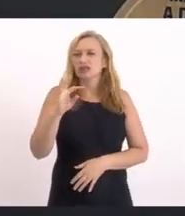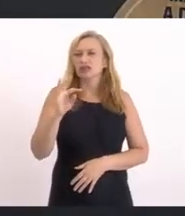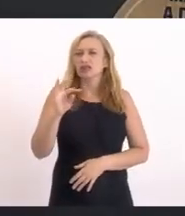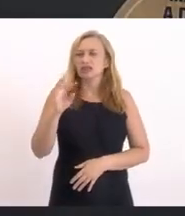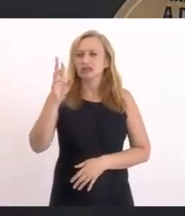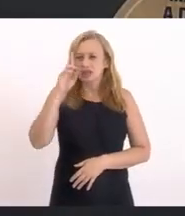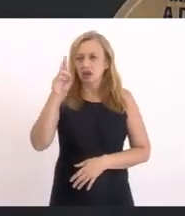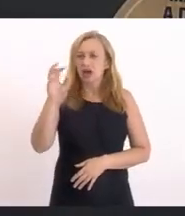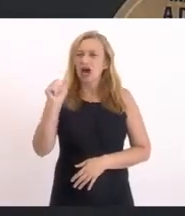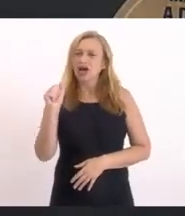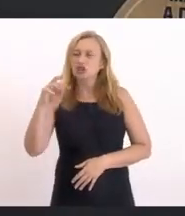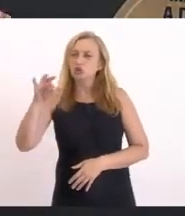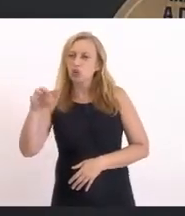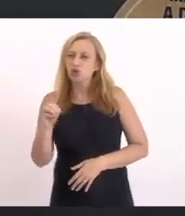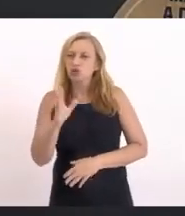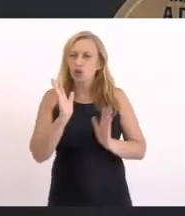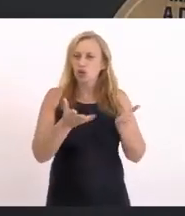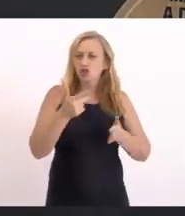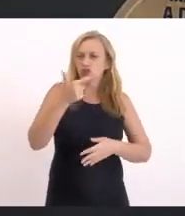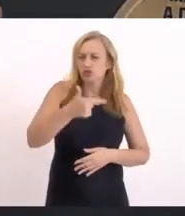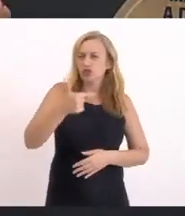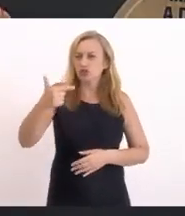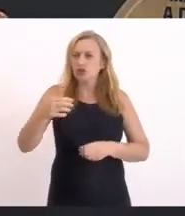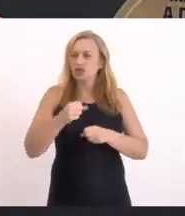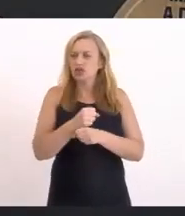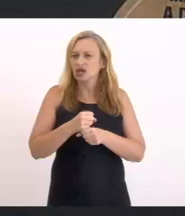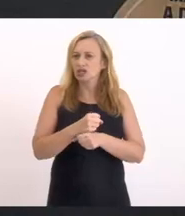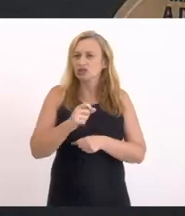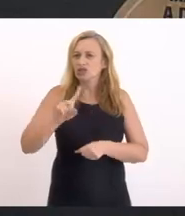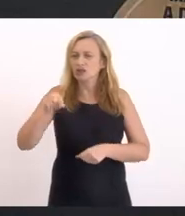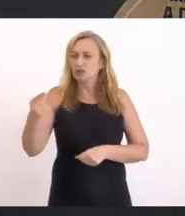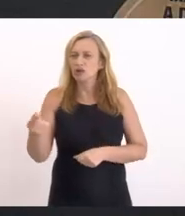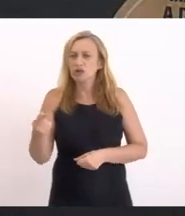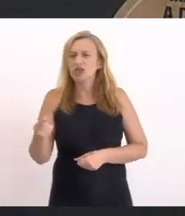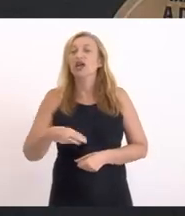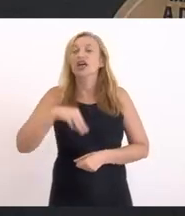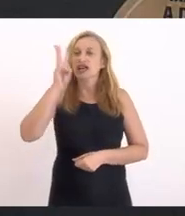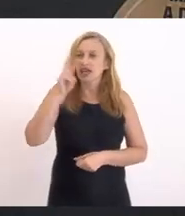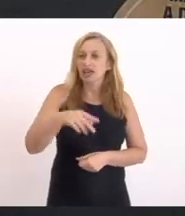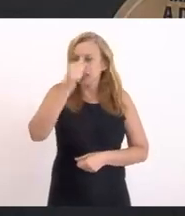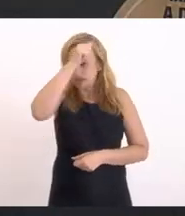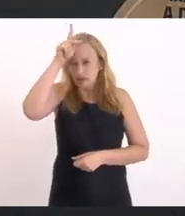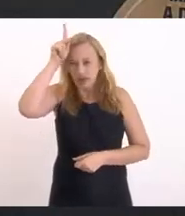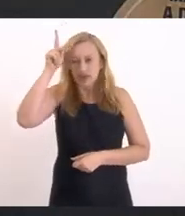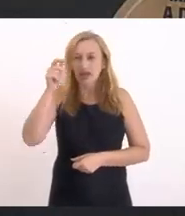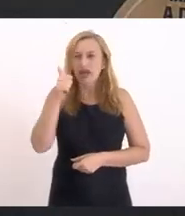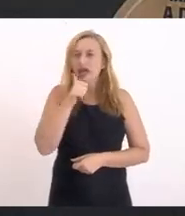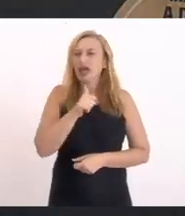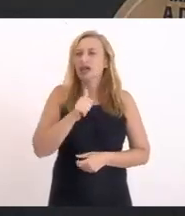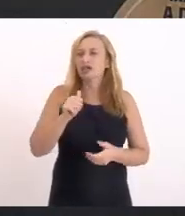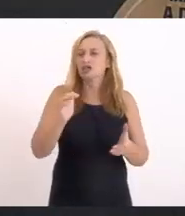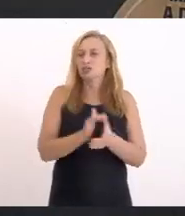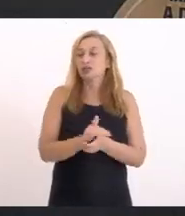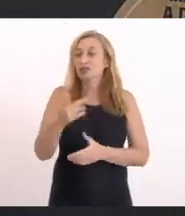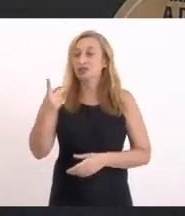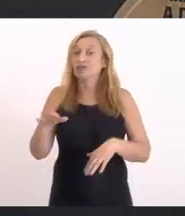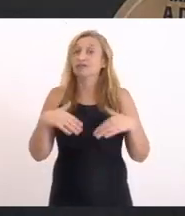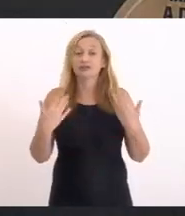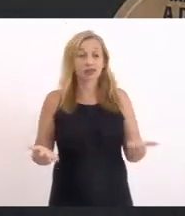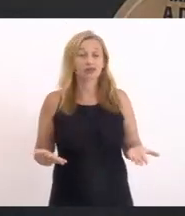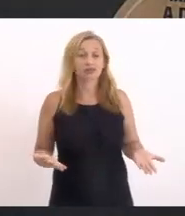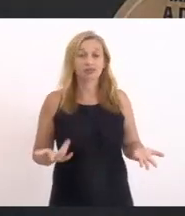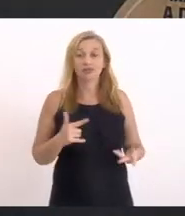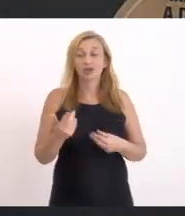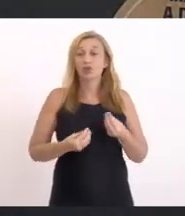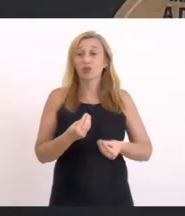Hoje 22 anos depois 21 anos depois Quem está na prefeitura Hoje é a esposa dele Então não dá para